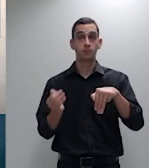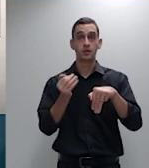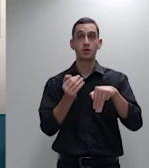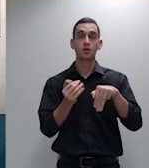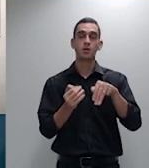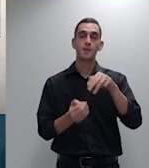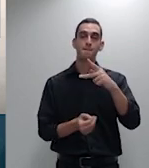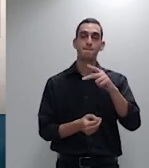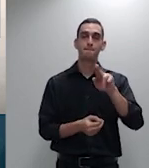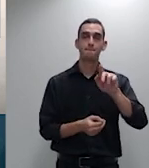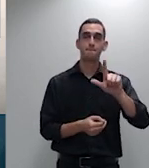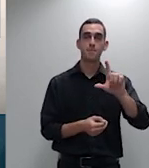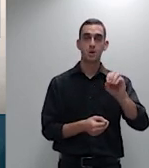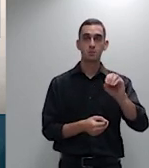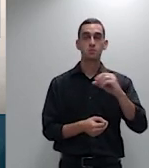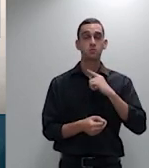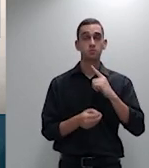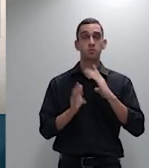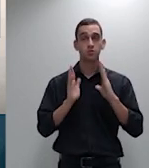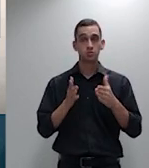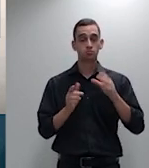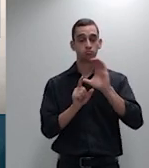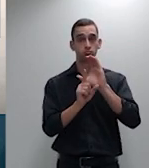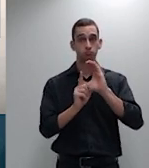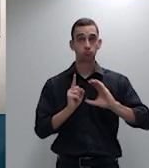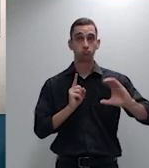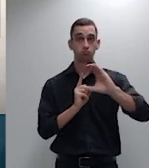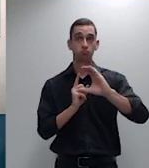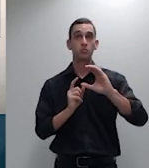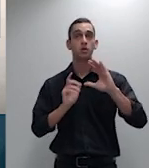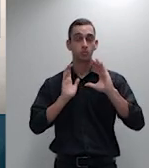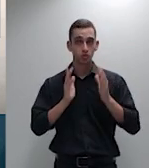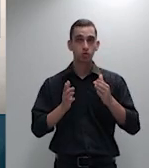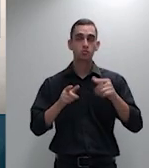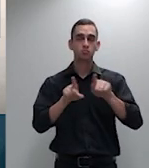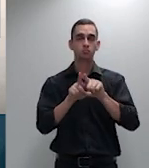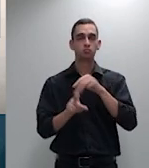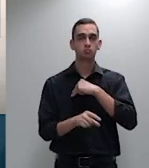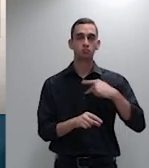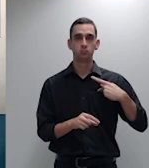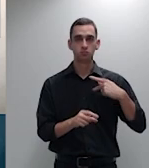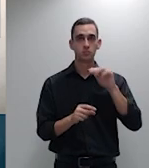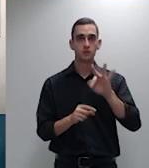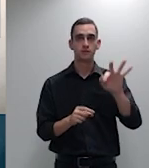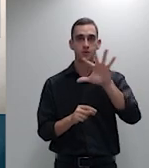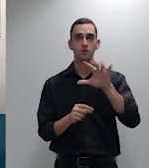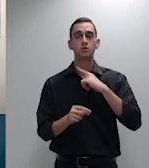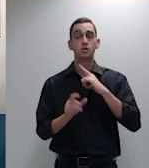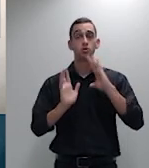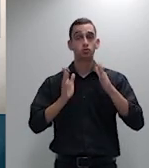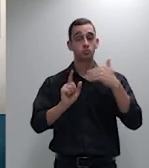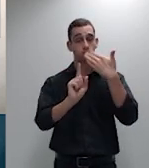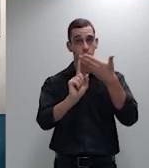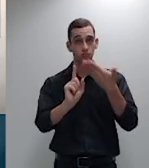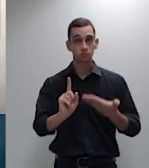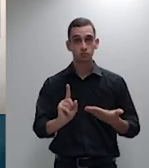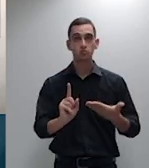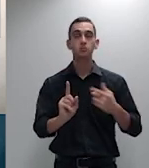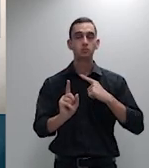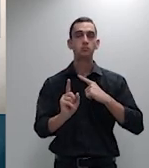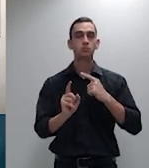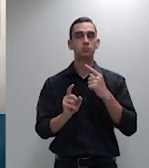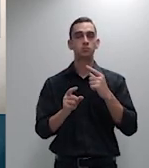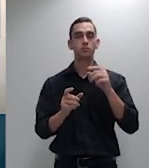colegiado e do membro do Ministério Público Federal, foram proferidas homenagens ao senhor ministro Luiz Felipe Salomão, que